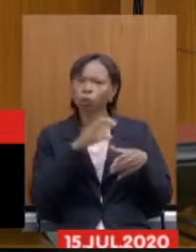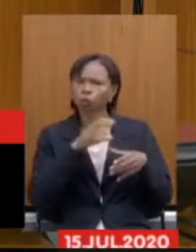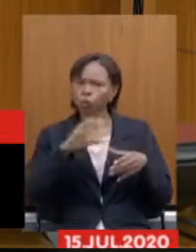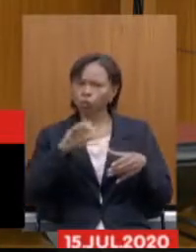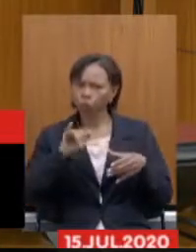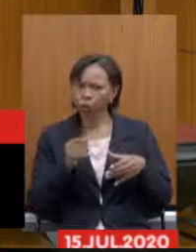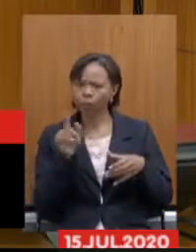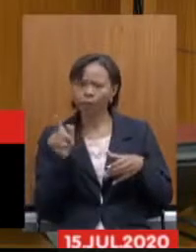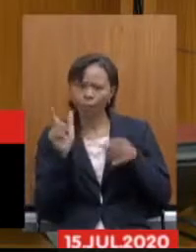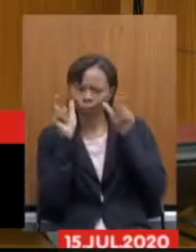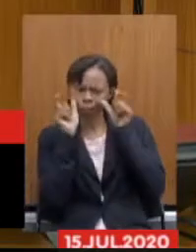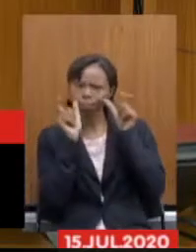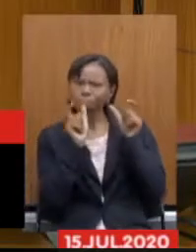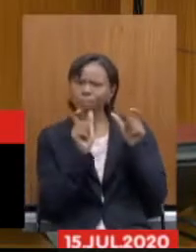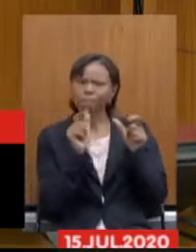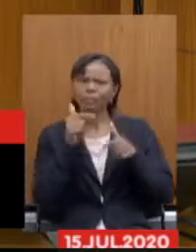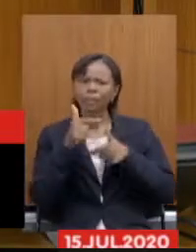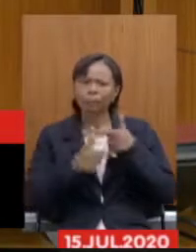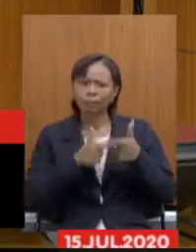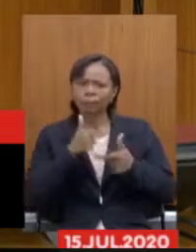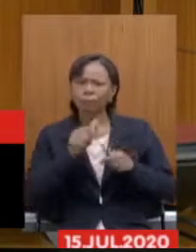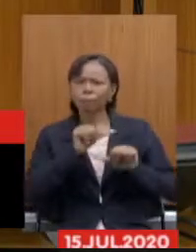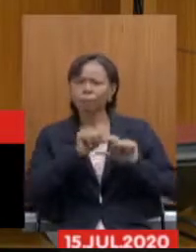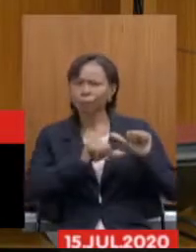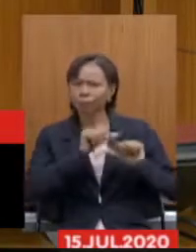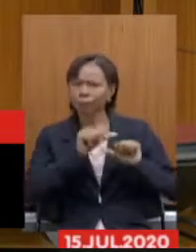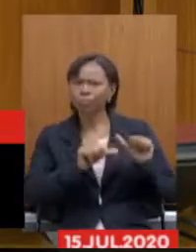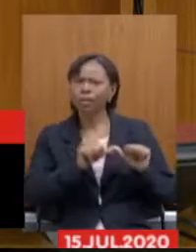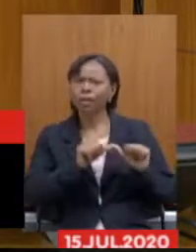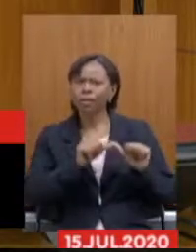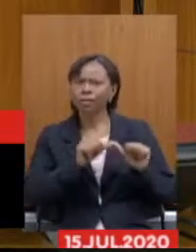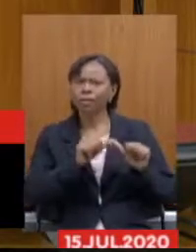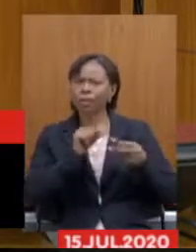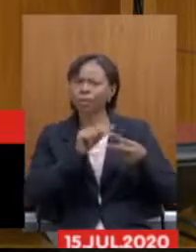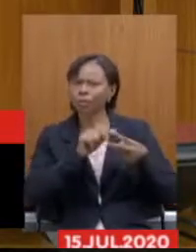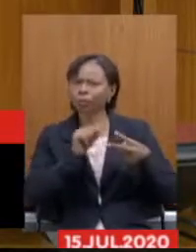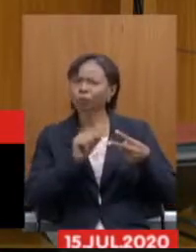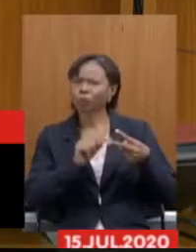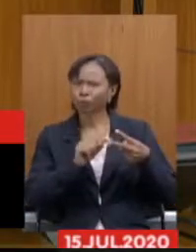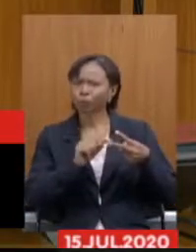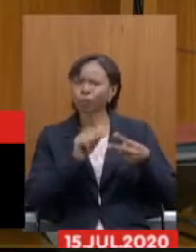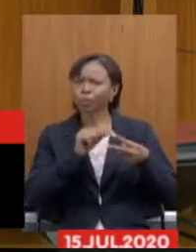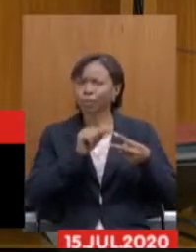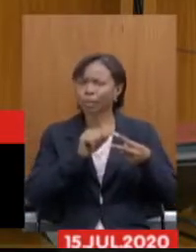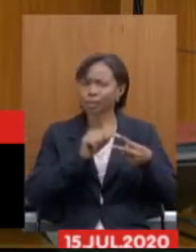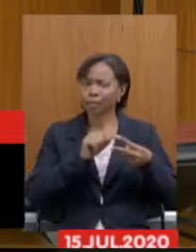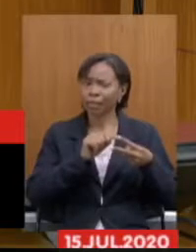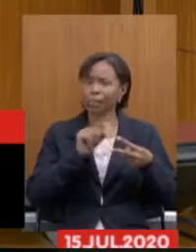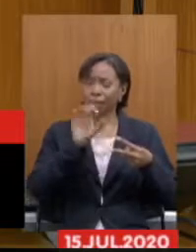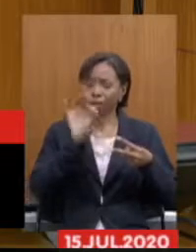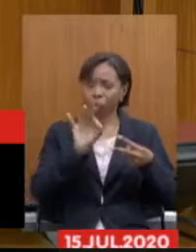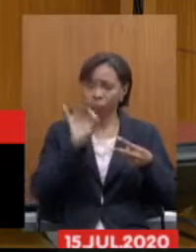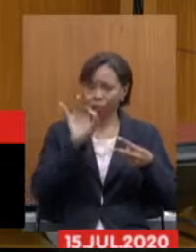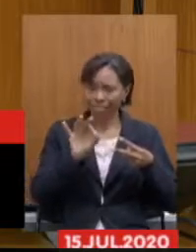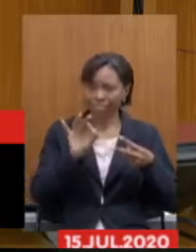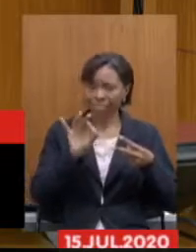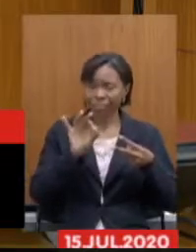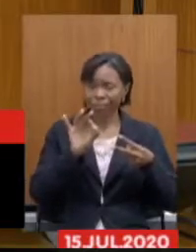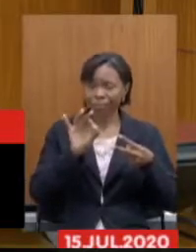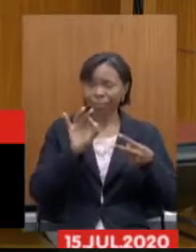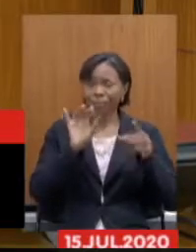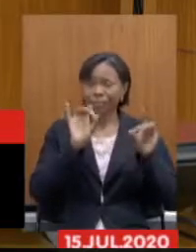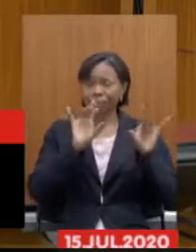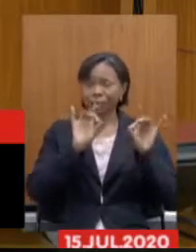tem trabalhado muito para a alteração desses dois dispositivos, o que trata da alíquota extraordinária, o que trata da